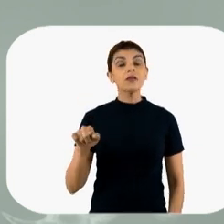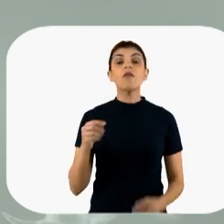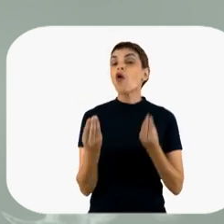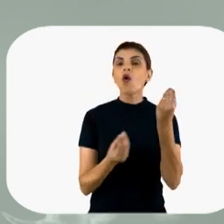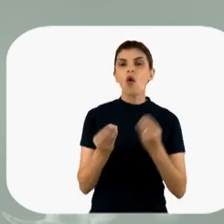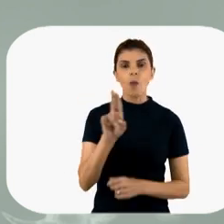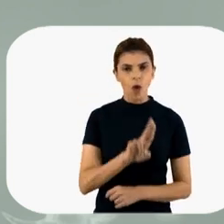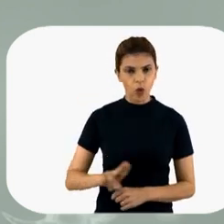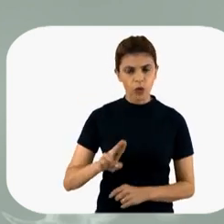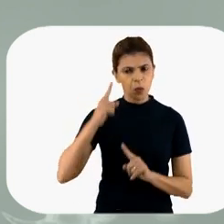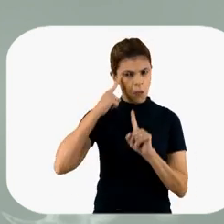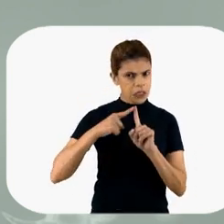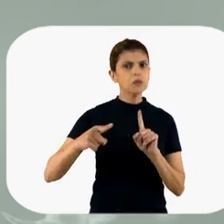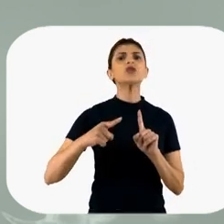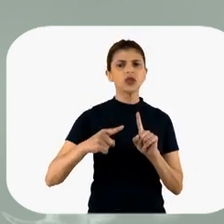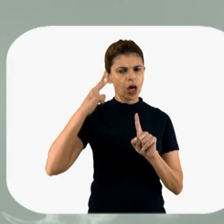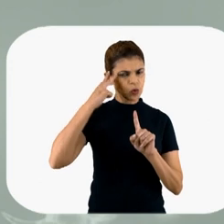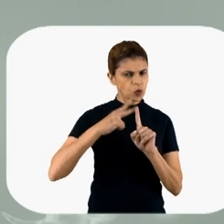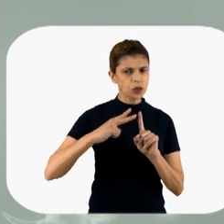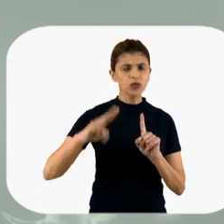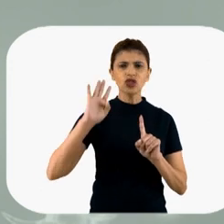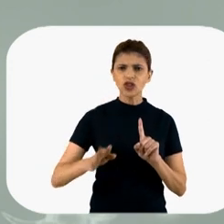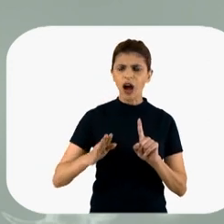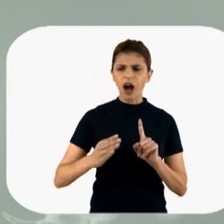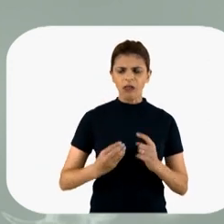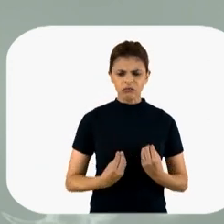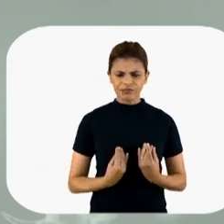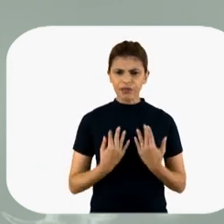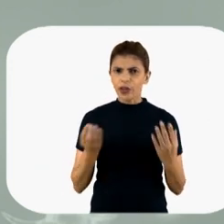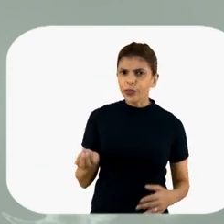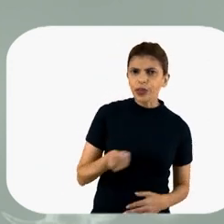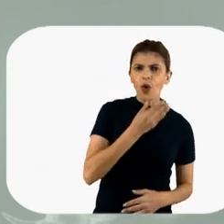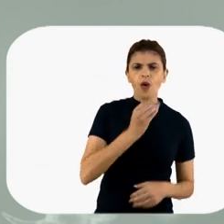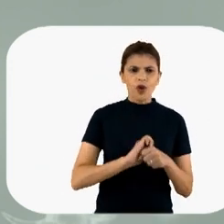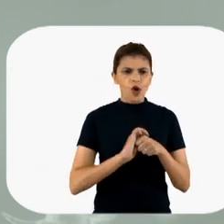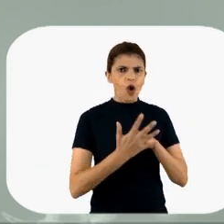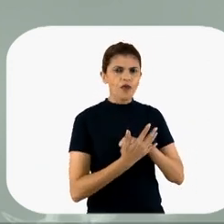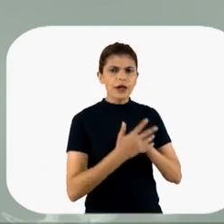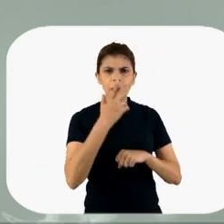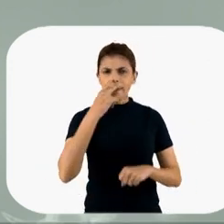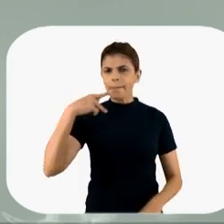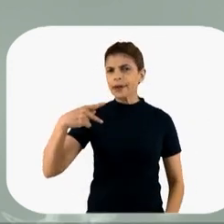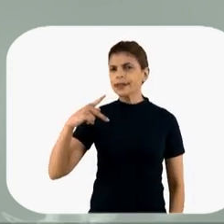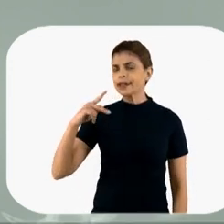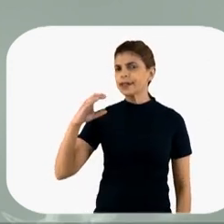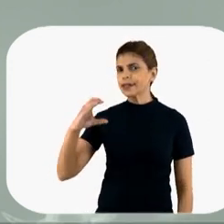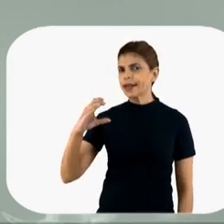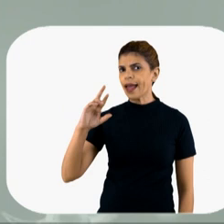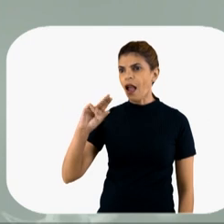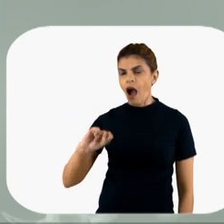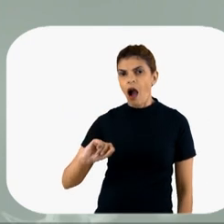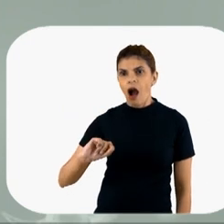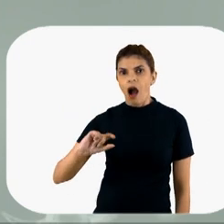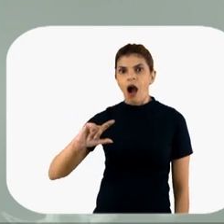Então, como você vai, depois da segunda semana, que o paciente tem algum infiltrado novo, com um aumento de PCR,